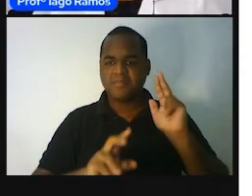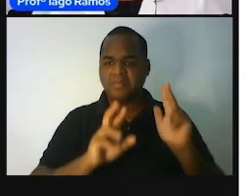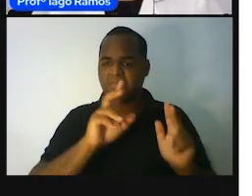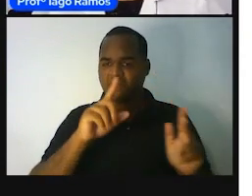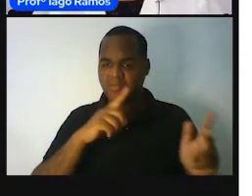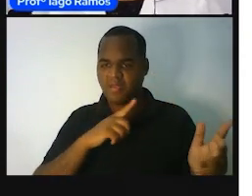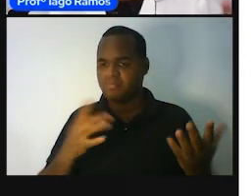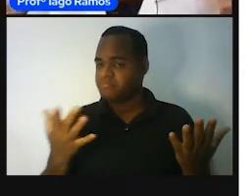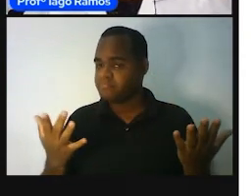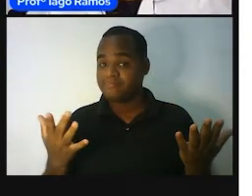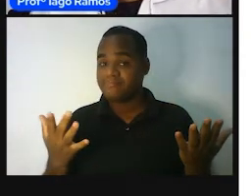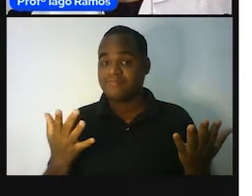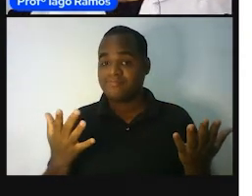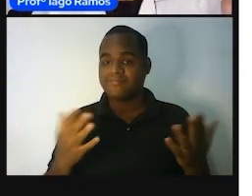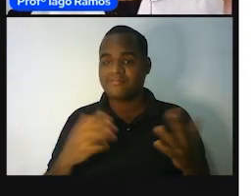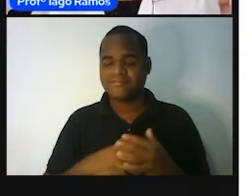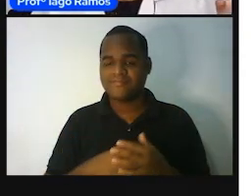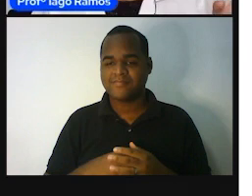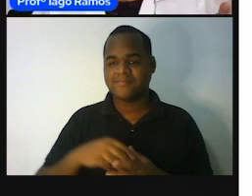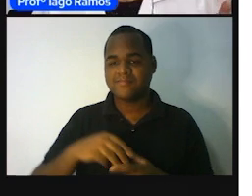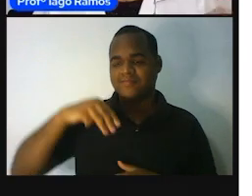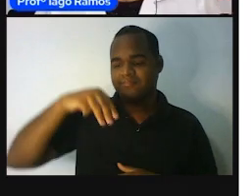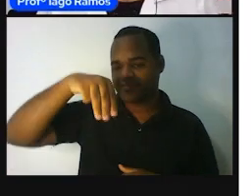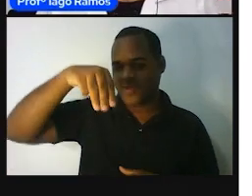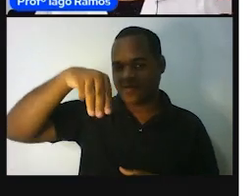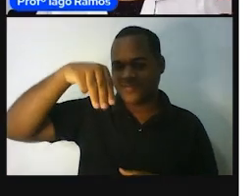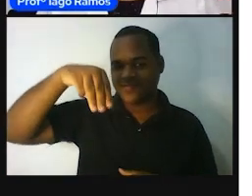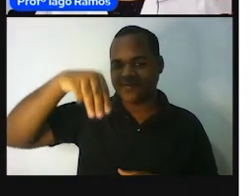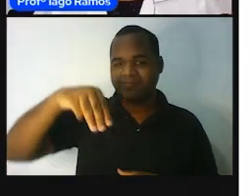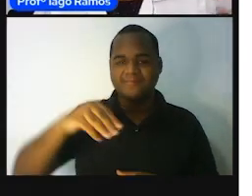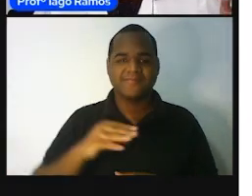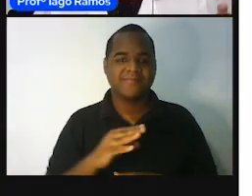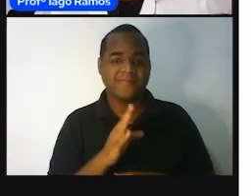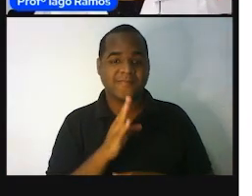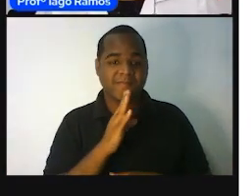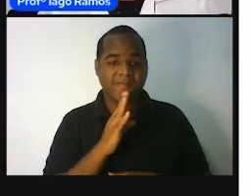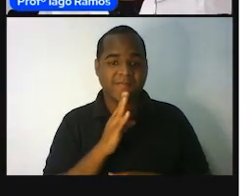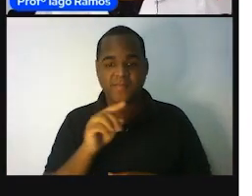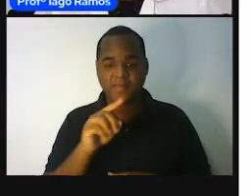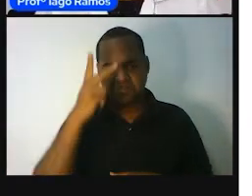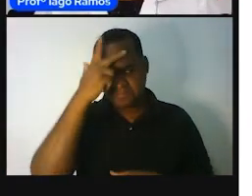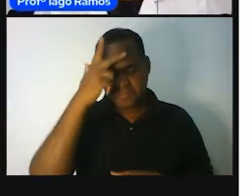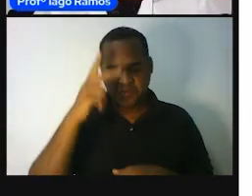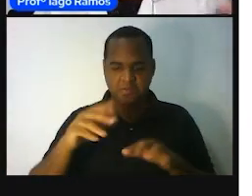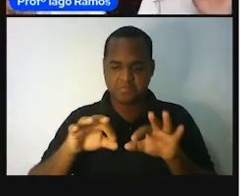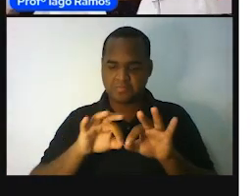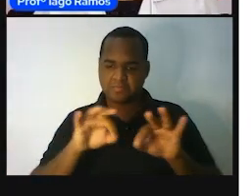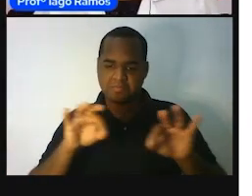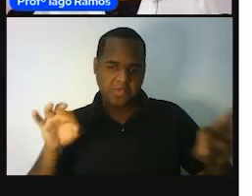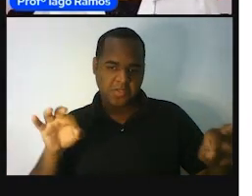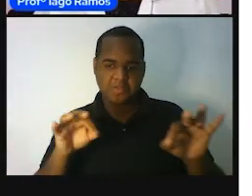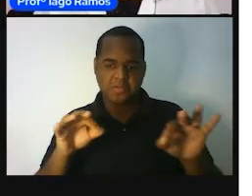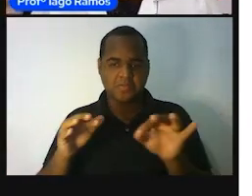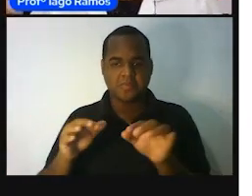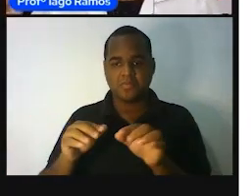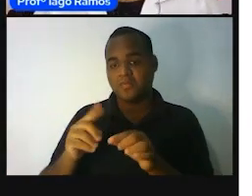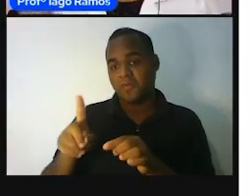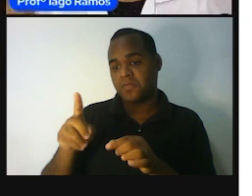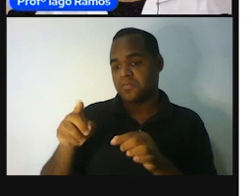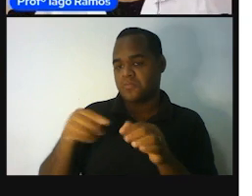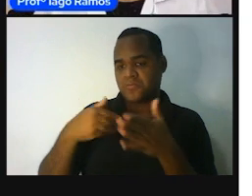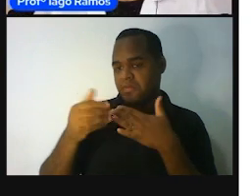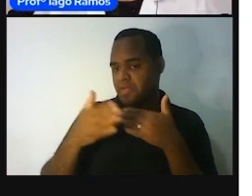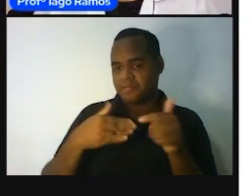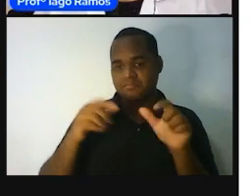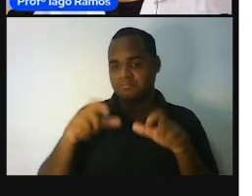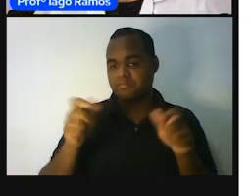dizer? Por exemplo, o metro, né? Quando a gente não acredita um movimento de alguma coisa, o metro, o metro é o utilizado no